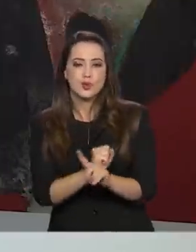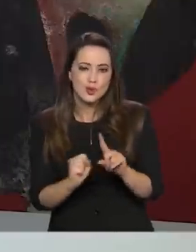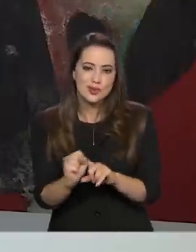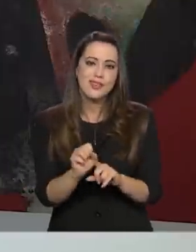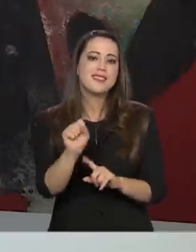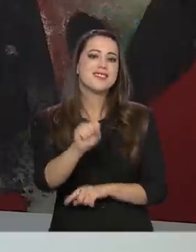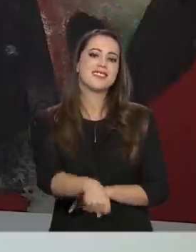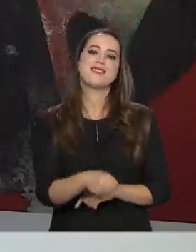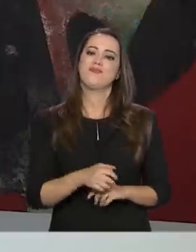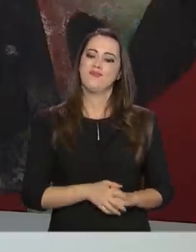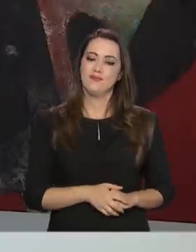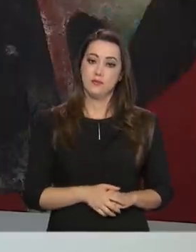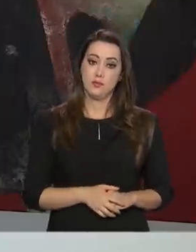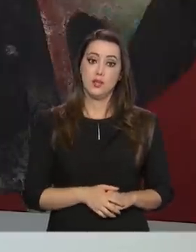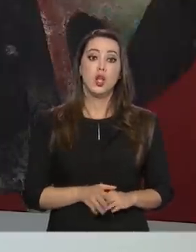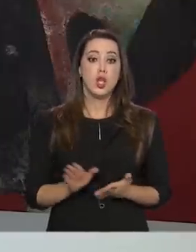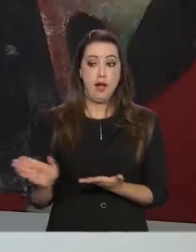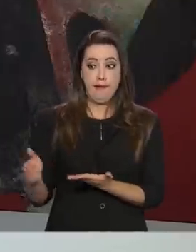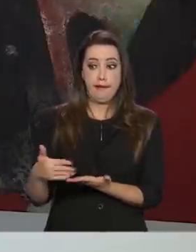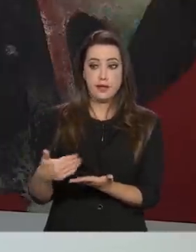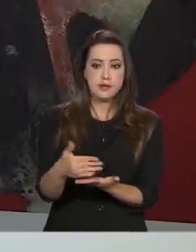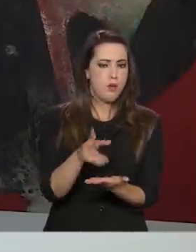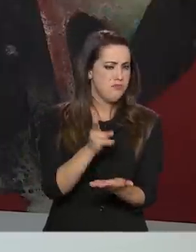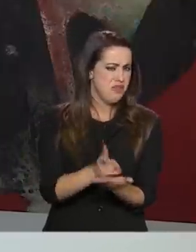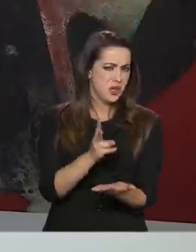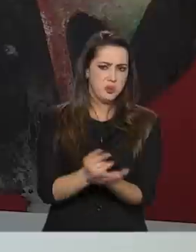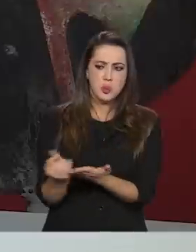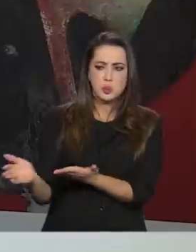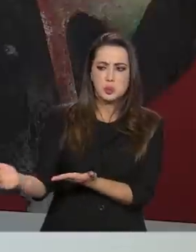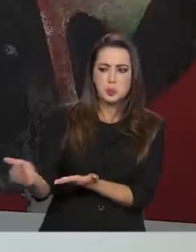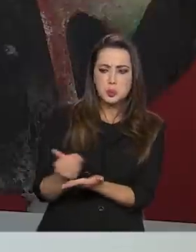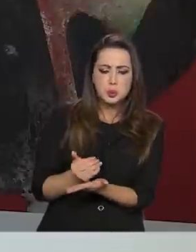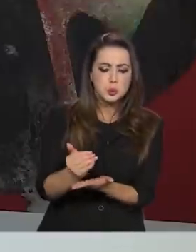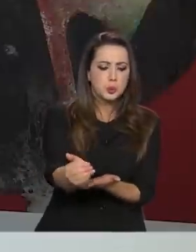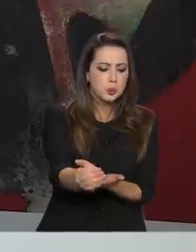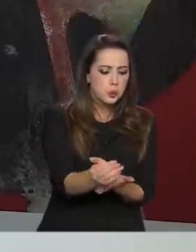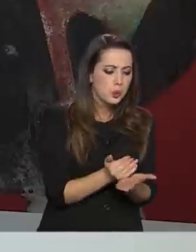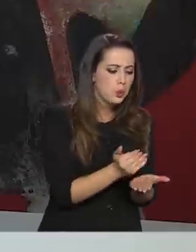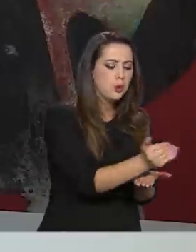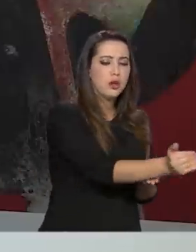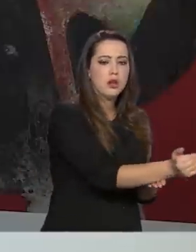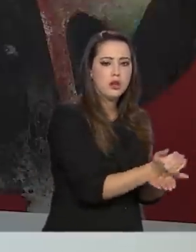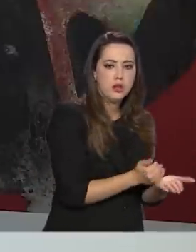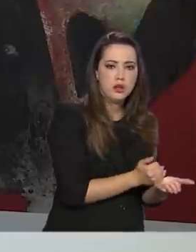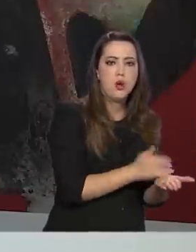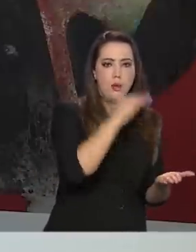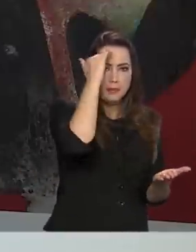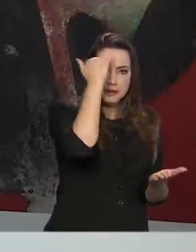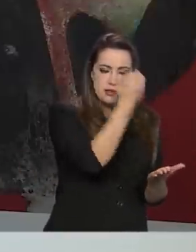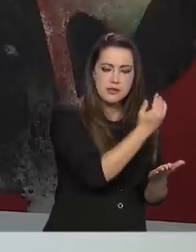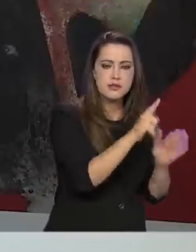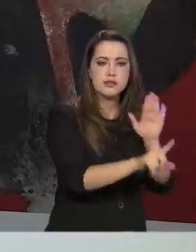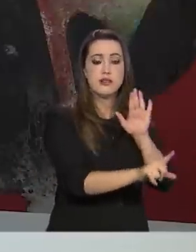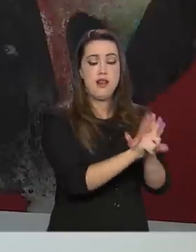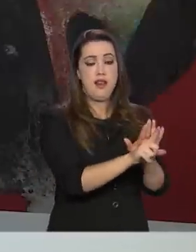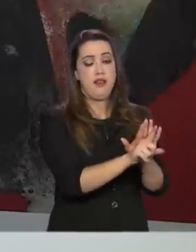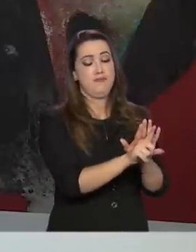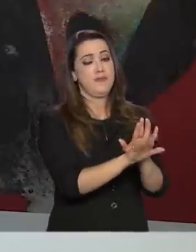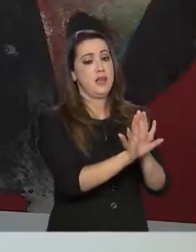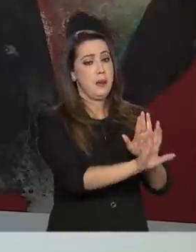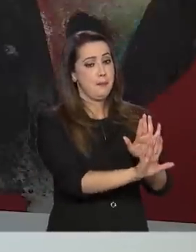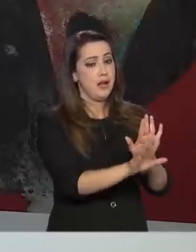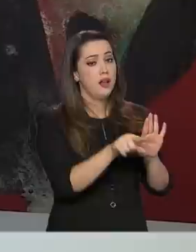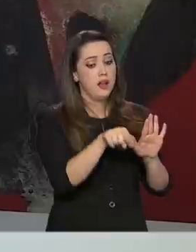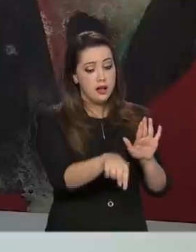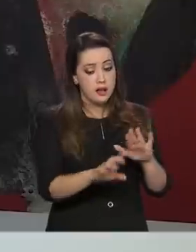E manter os níveis de arrecadação até para poder cumprir as leis fiscais, mas de forma